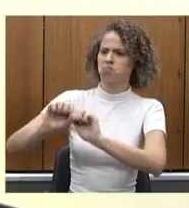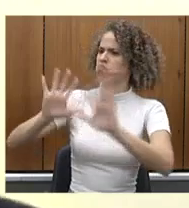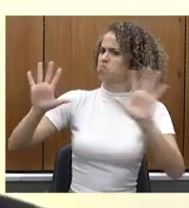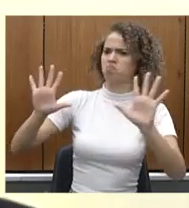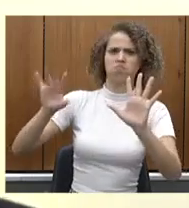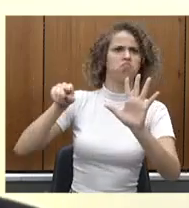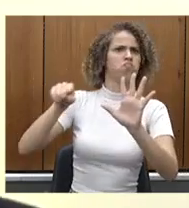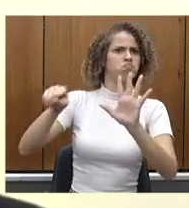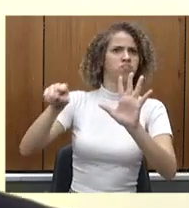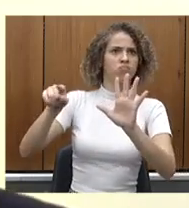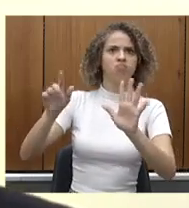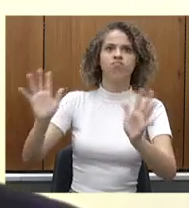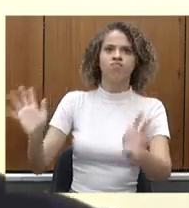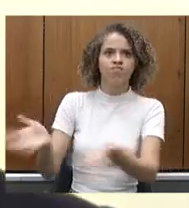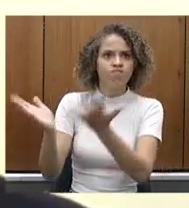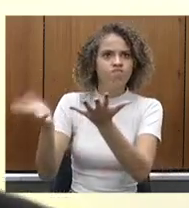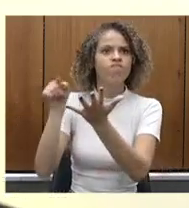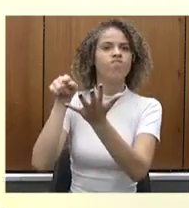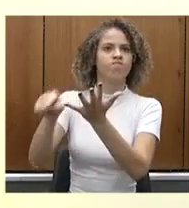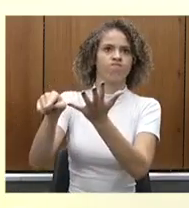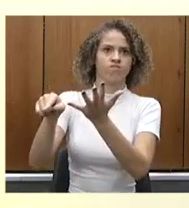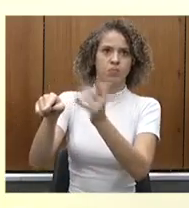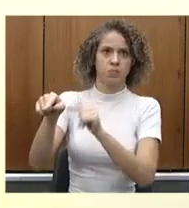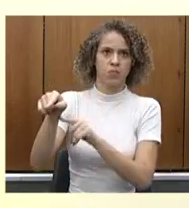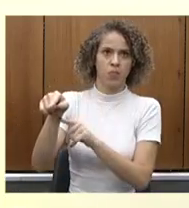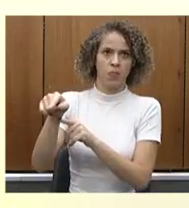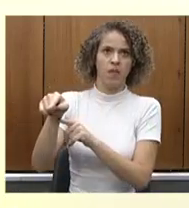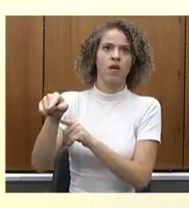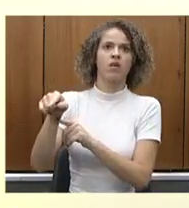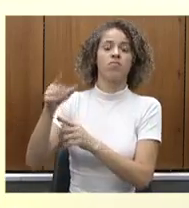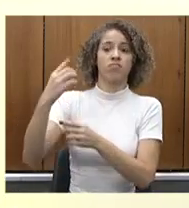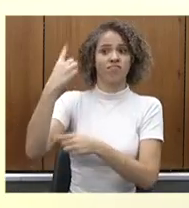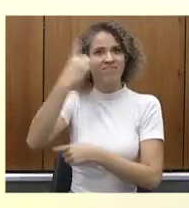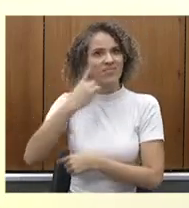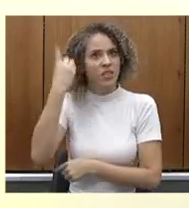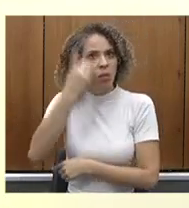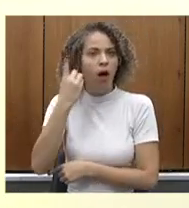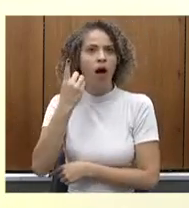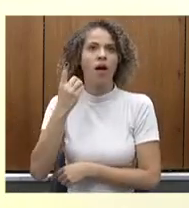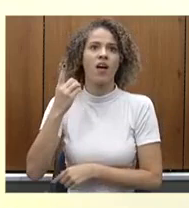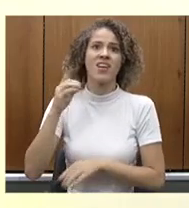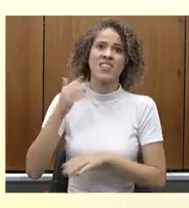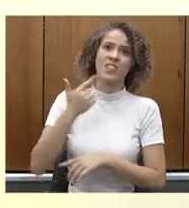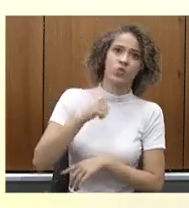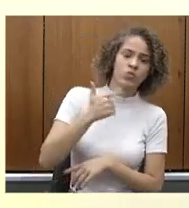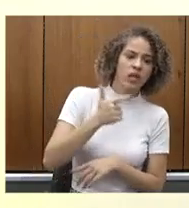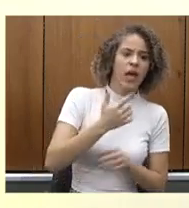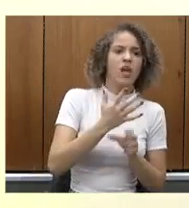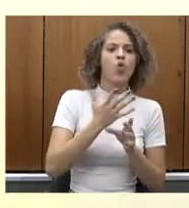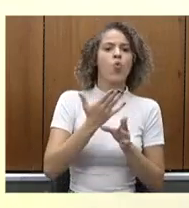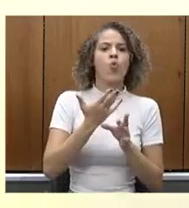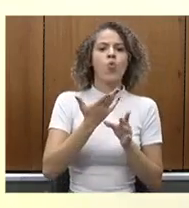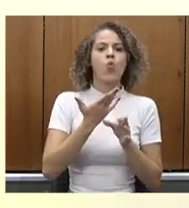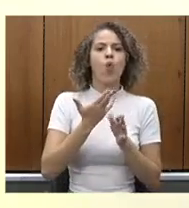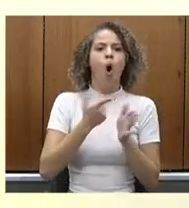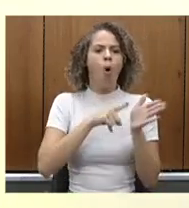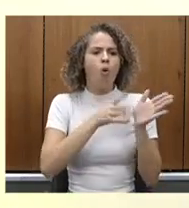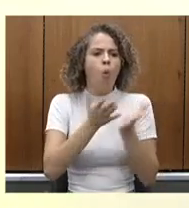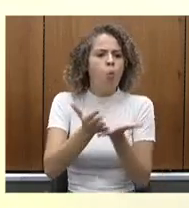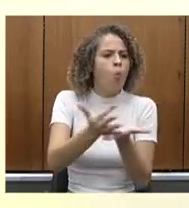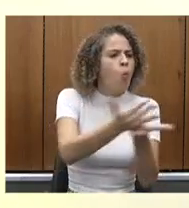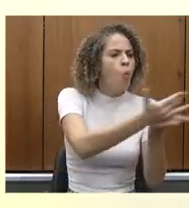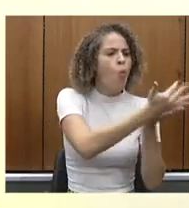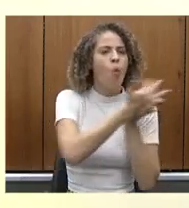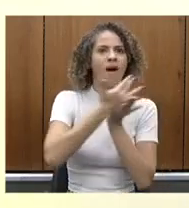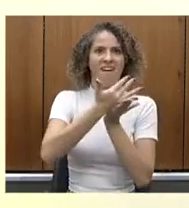exclusivamente ao governador do Estado e esse deputado aqui não tem por hábito querer interferir em questões que